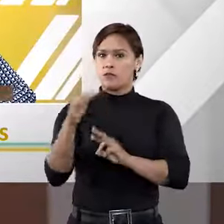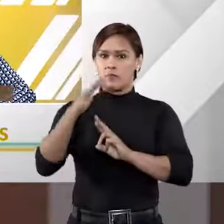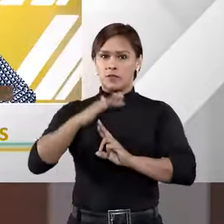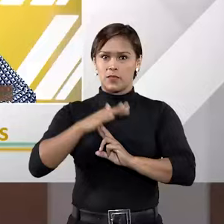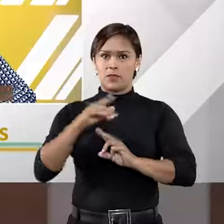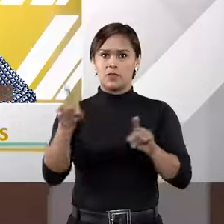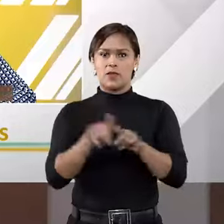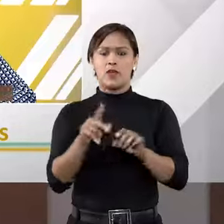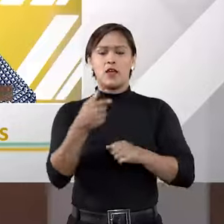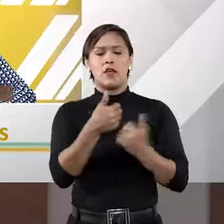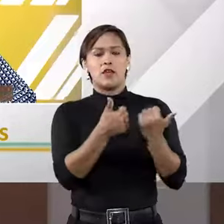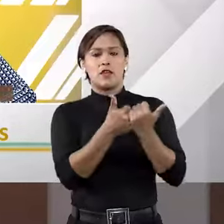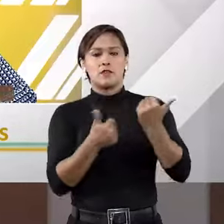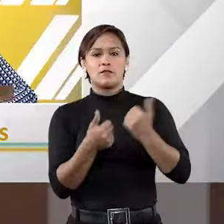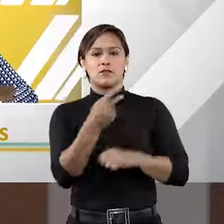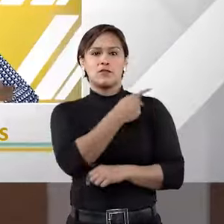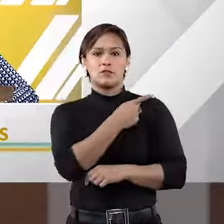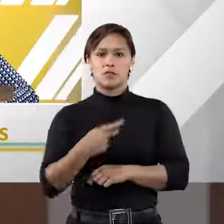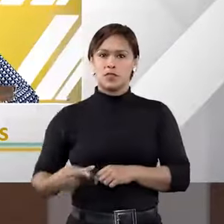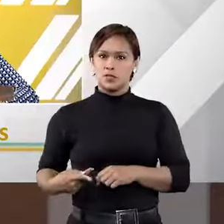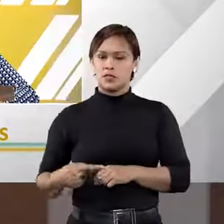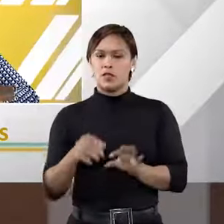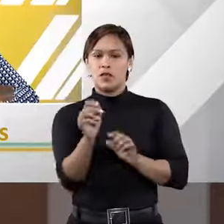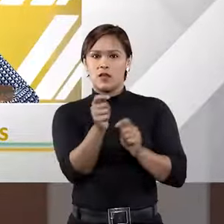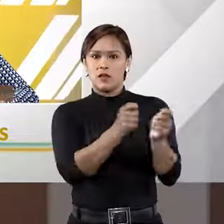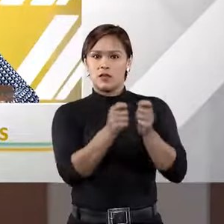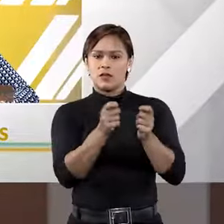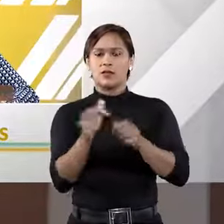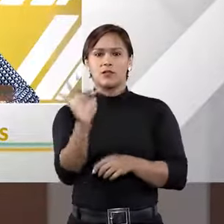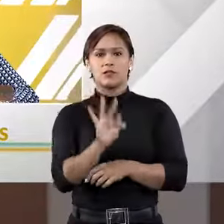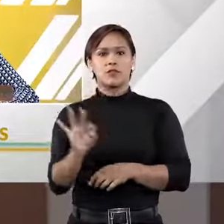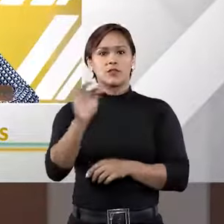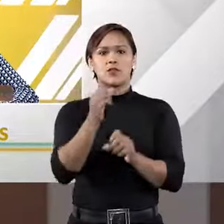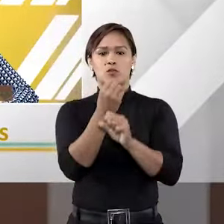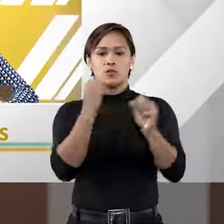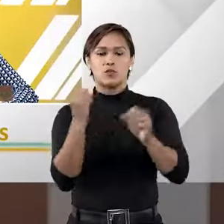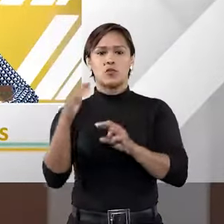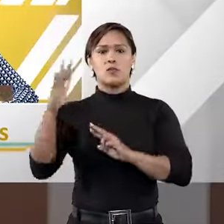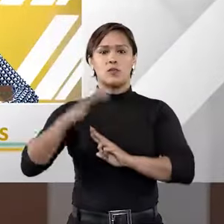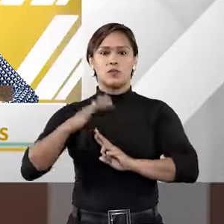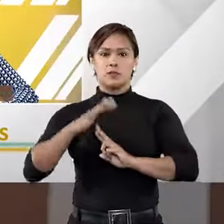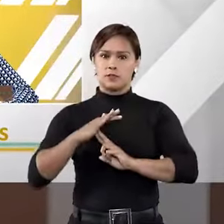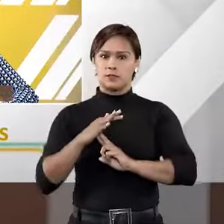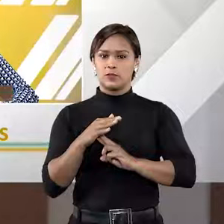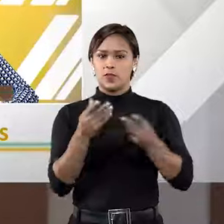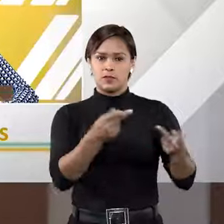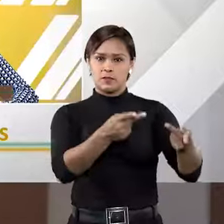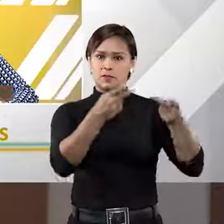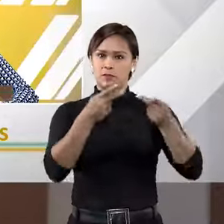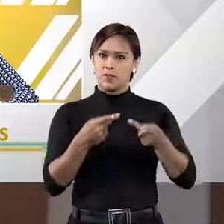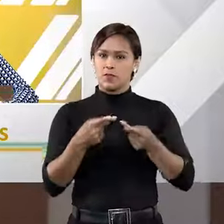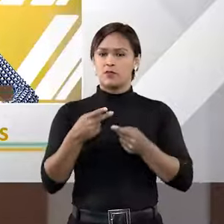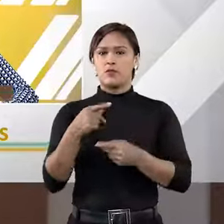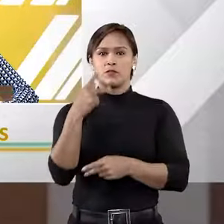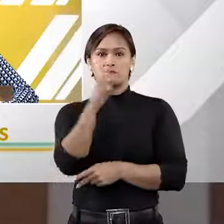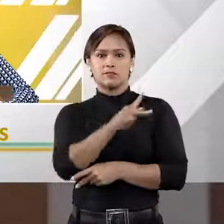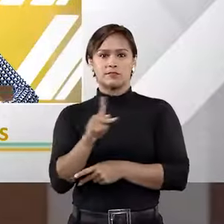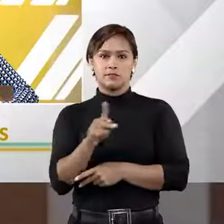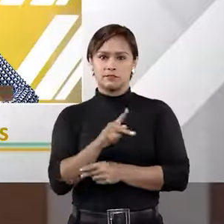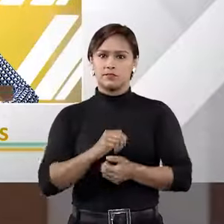Paraná e vice-presidente da Câmara de Arbitragem da Federação das Indústrias do Paraná. Seja muito bem-vindo, professor.